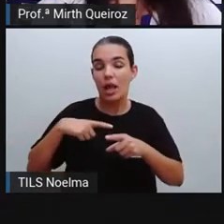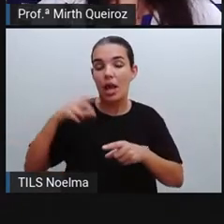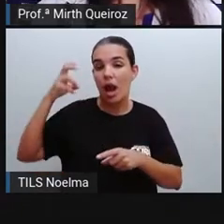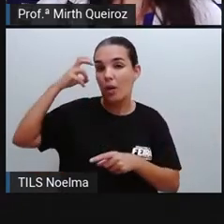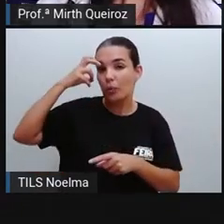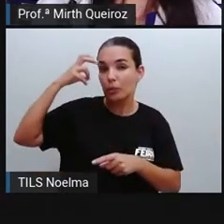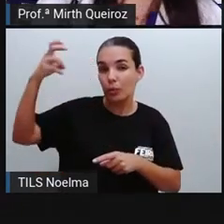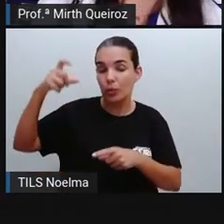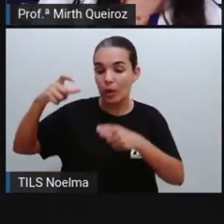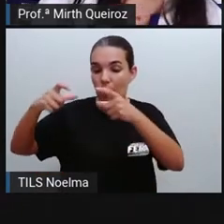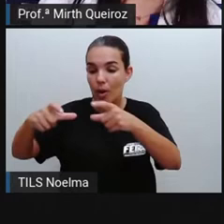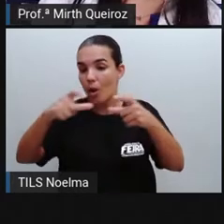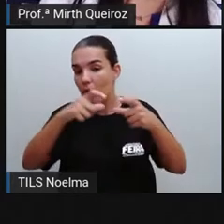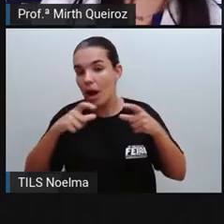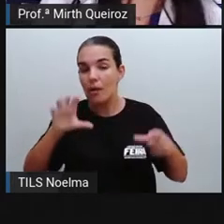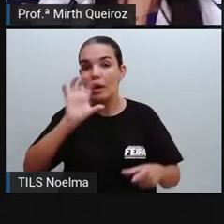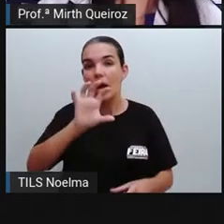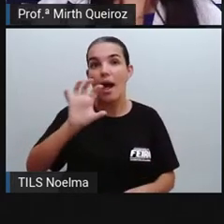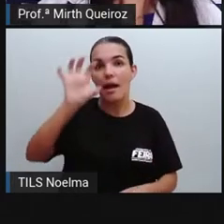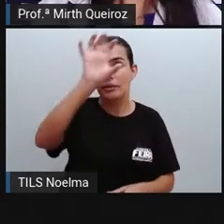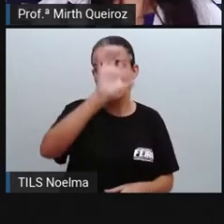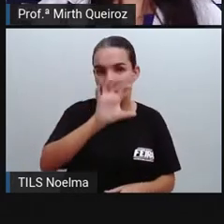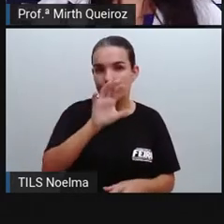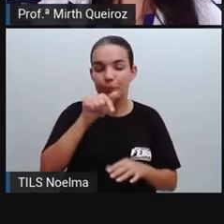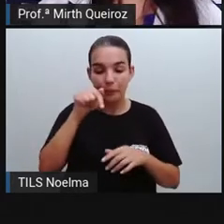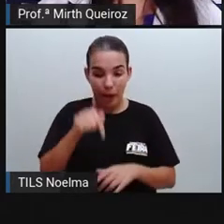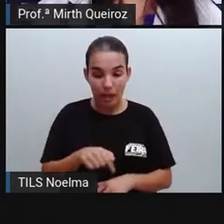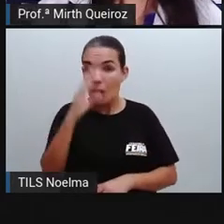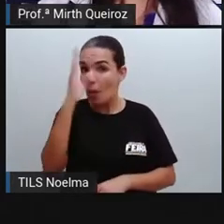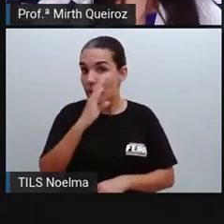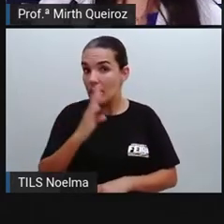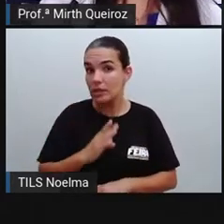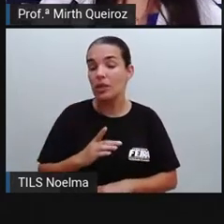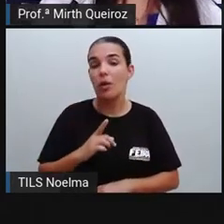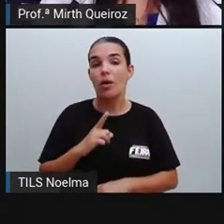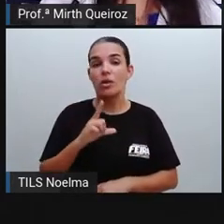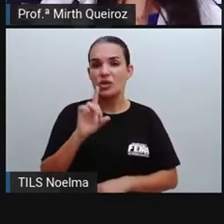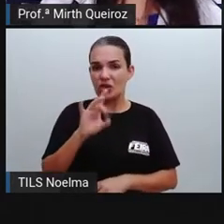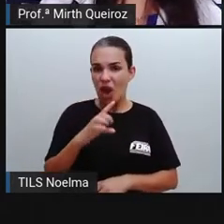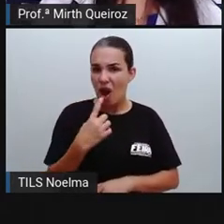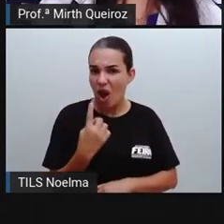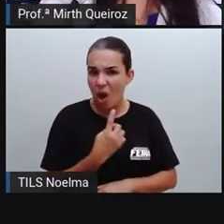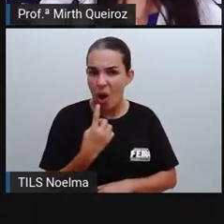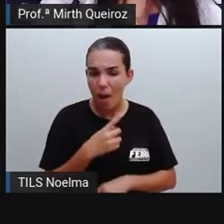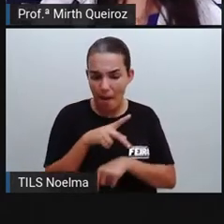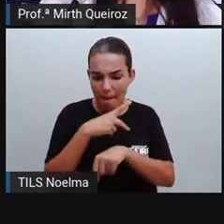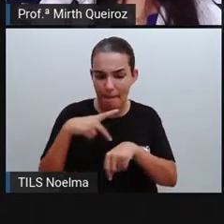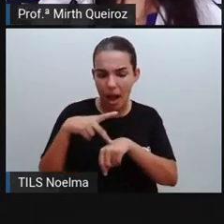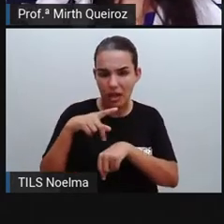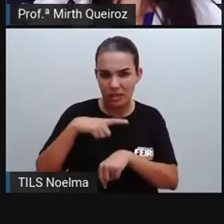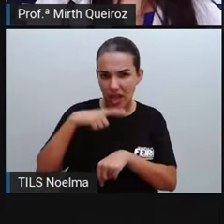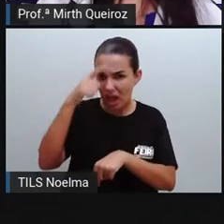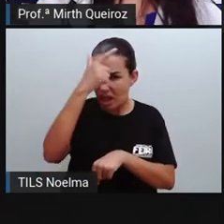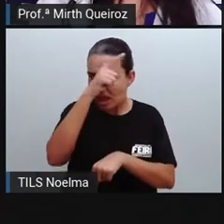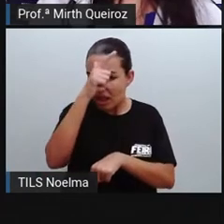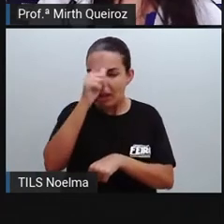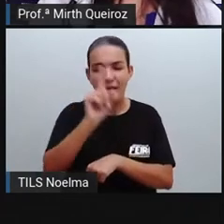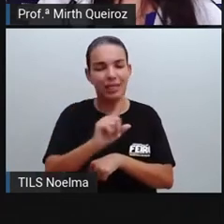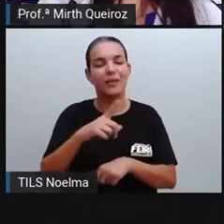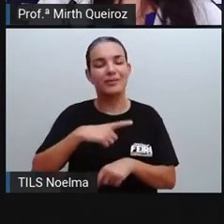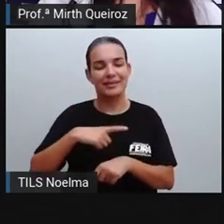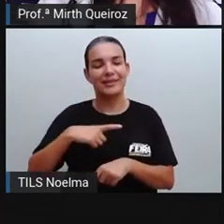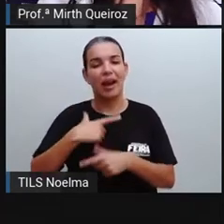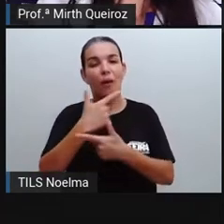com o local. O Brasil não é o único país que tem lendas. Outros países também têm lendas, mas está associado às culturas